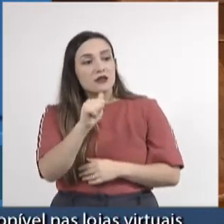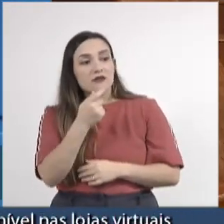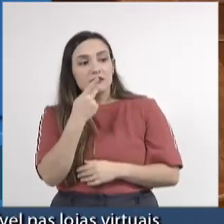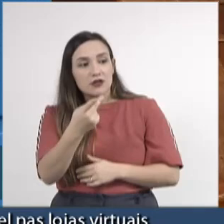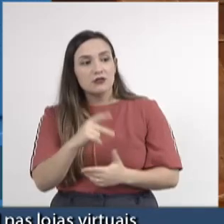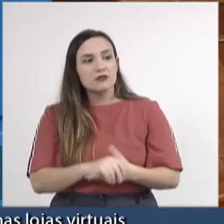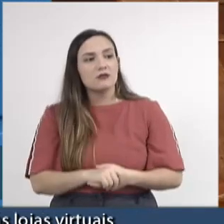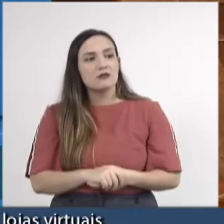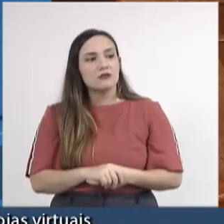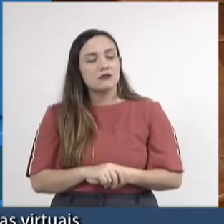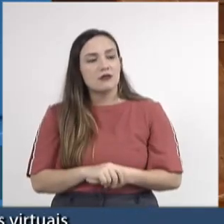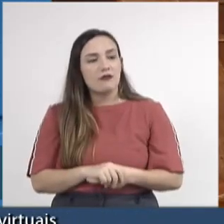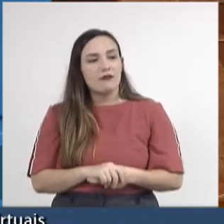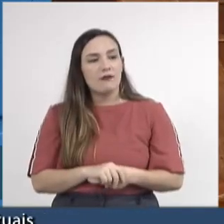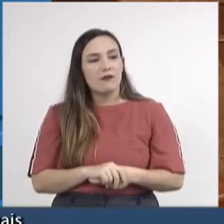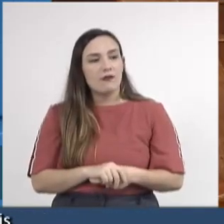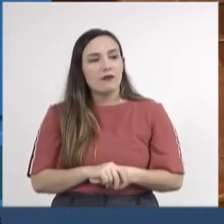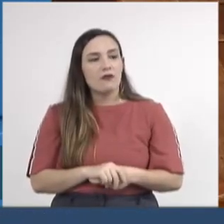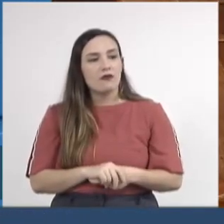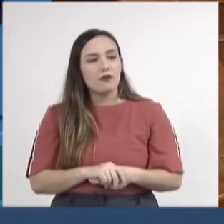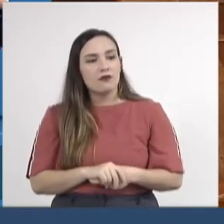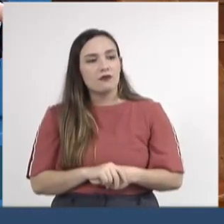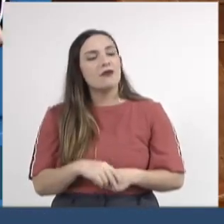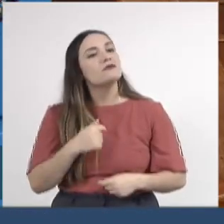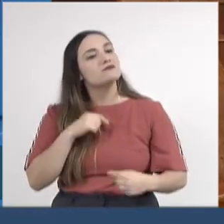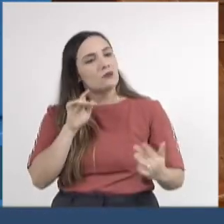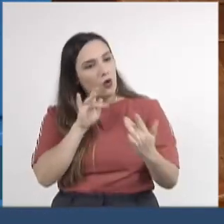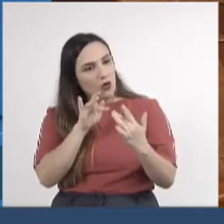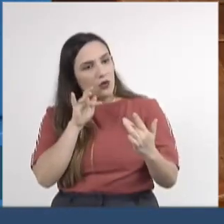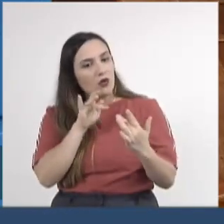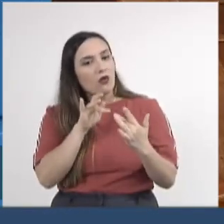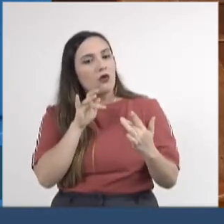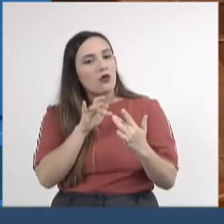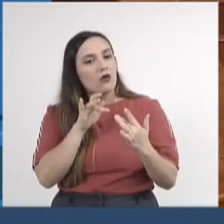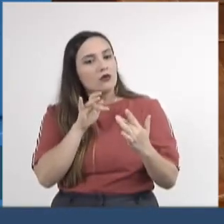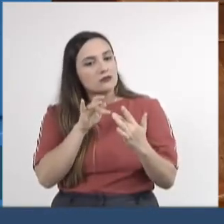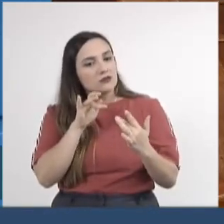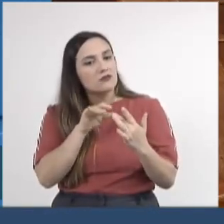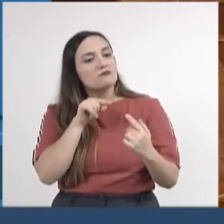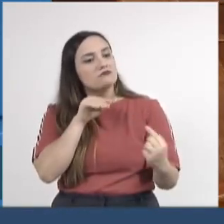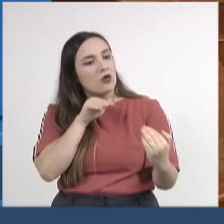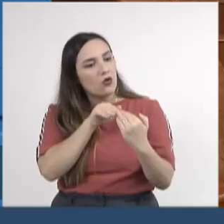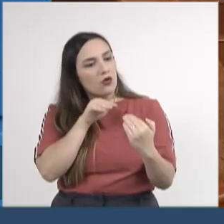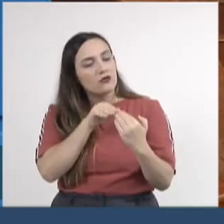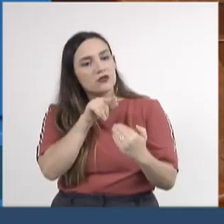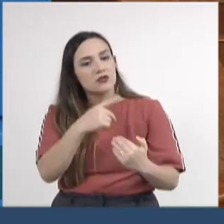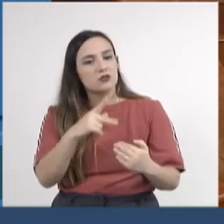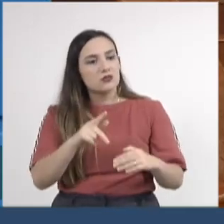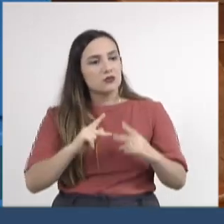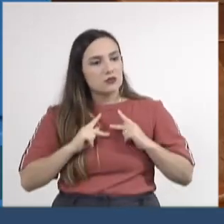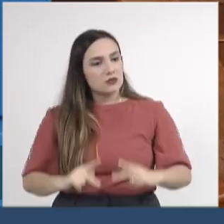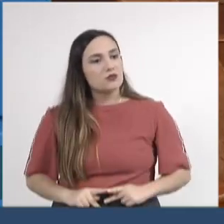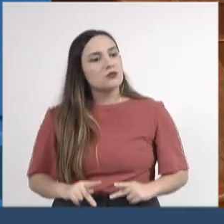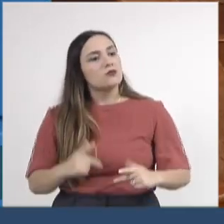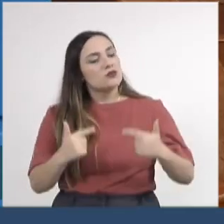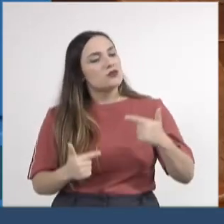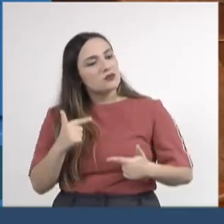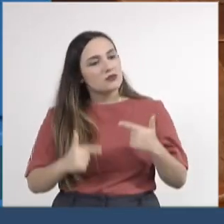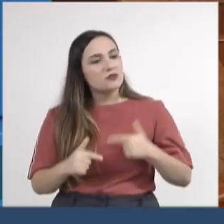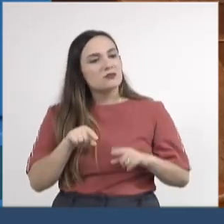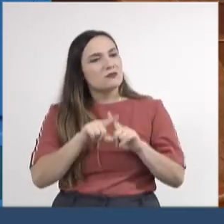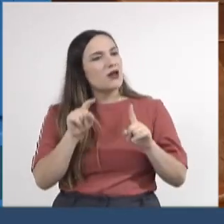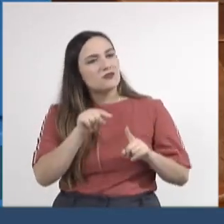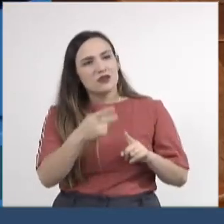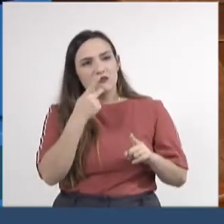aliás, deputado, estou me identificando muito com as suas posições políticas aqui, mas V. Exª falou na